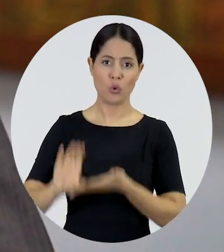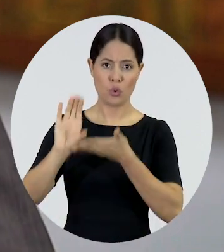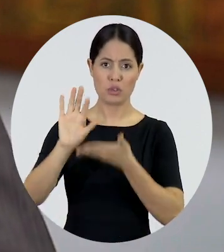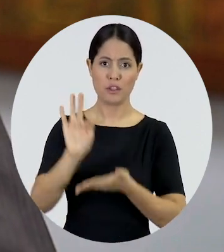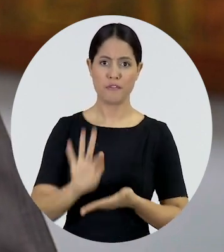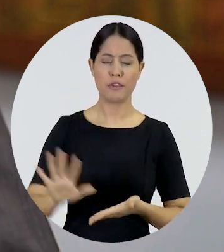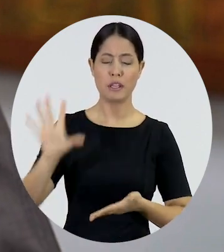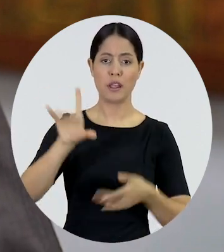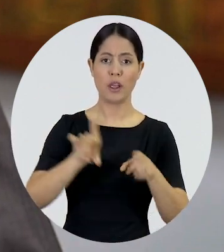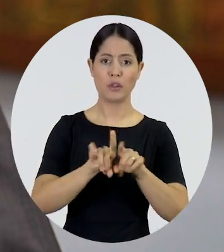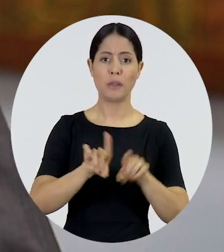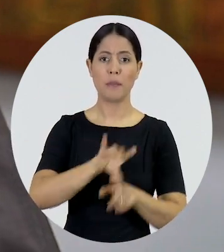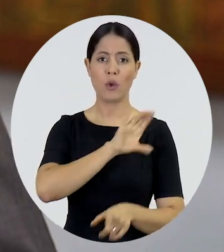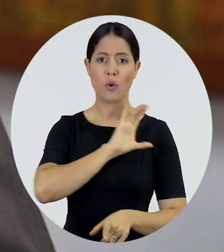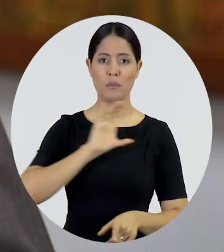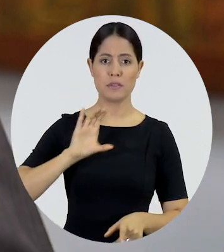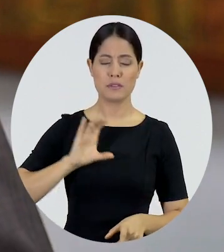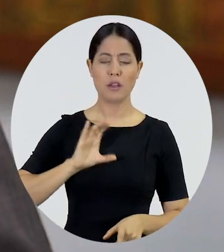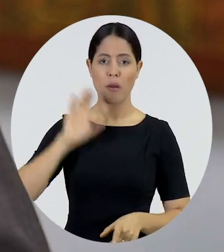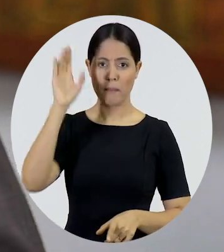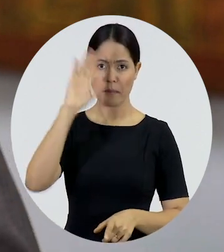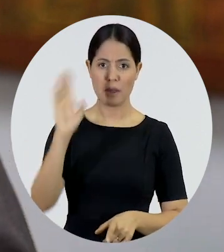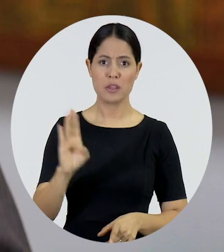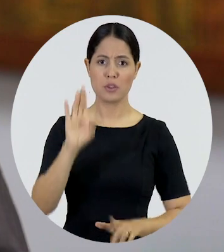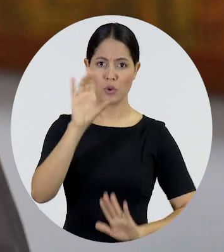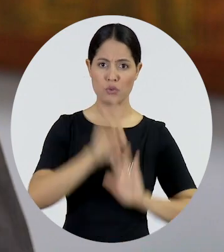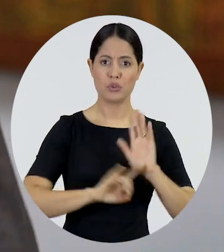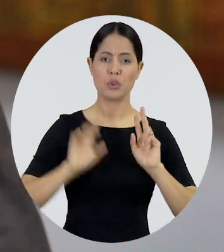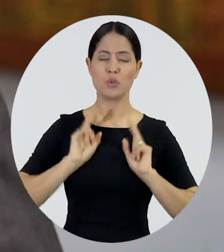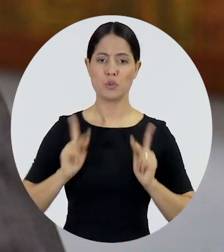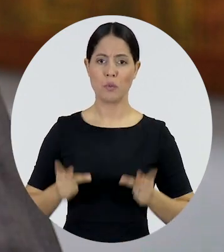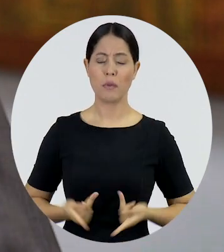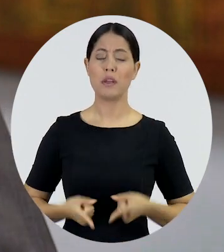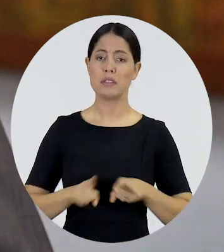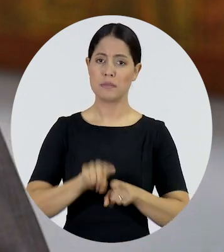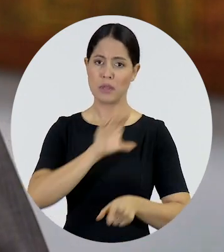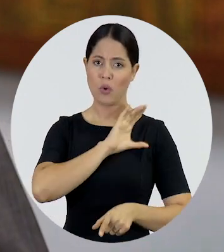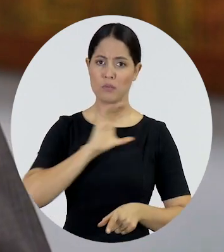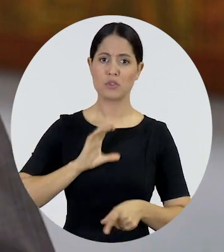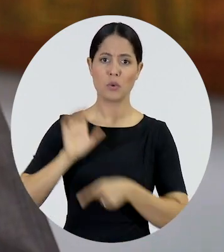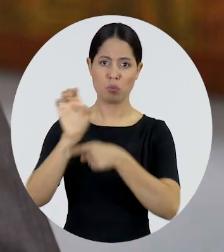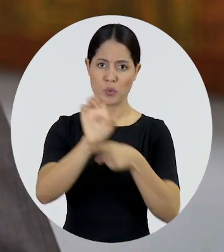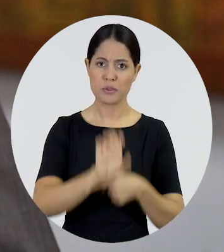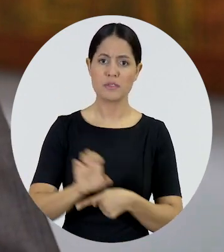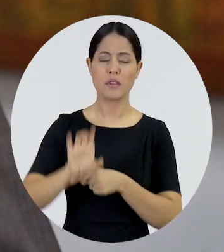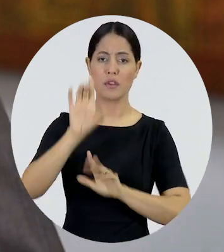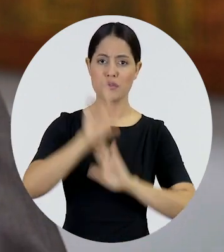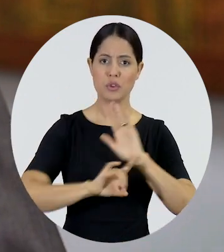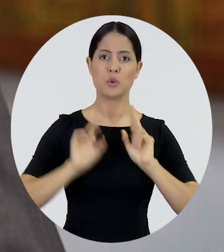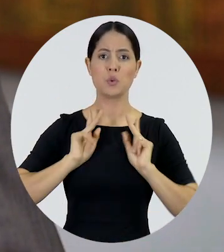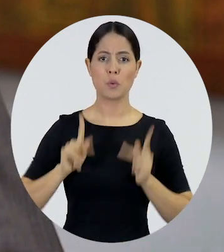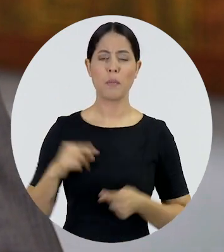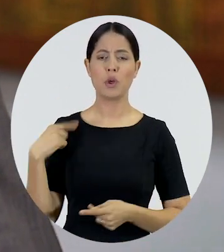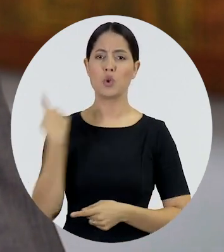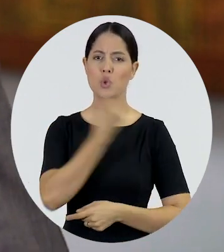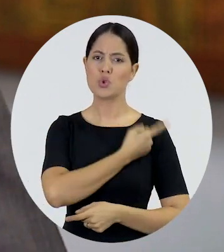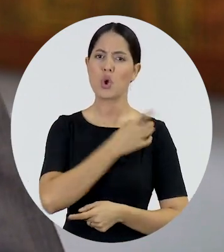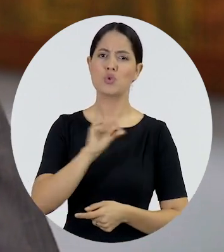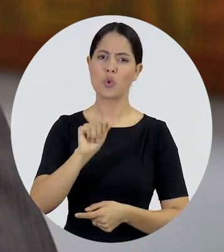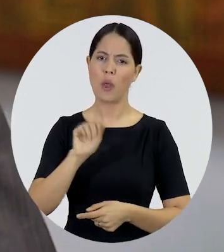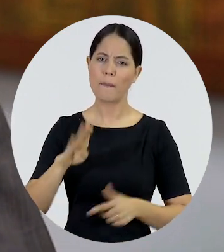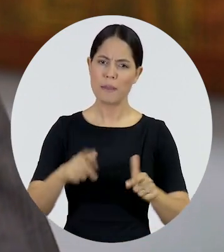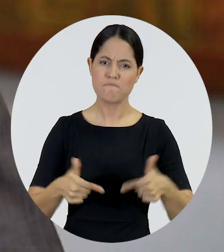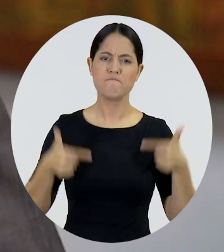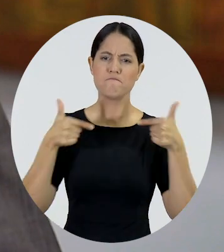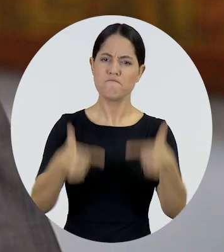através de sua Comissão Nacional de Direitos Humanos, através das Comissões Estaduais de Direitos Humanos, nós estamos travando uma luta,